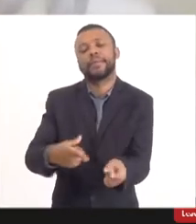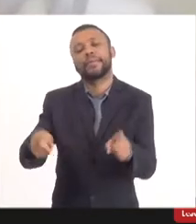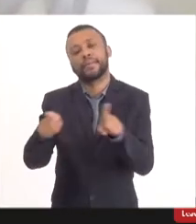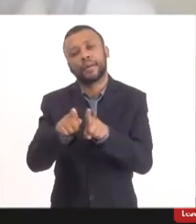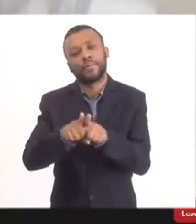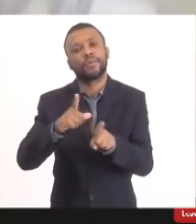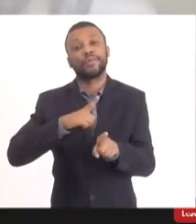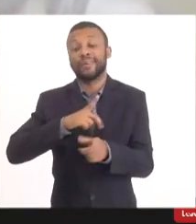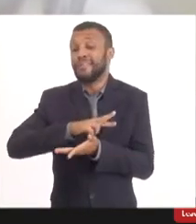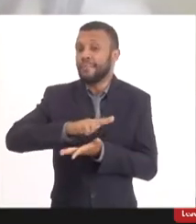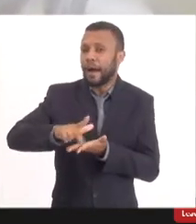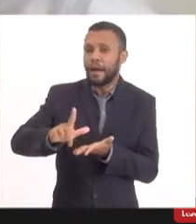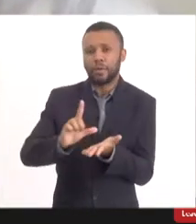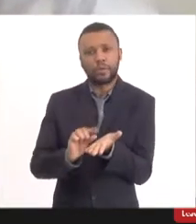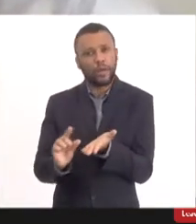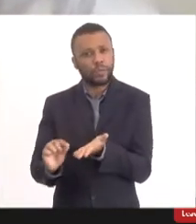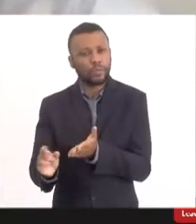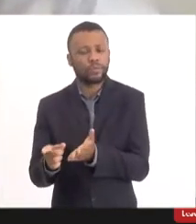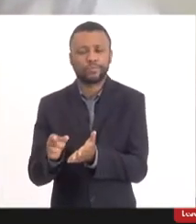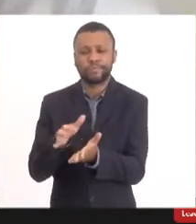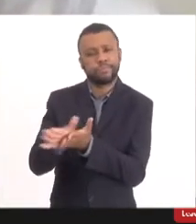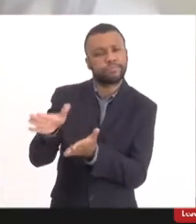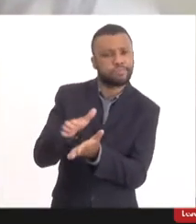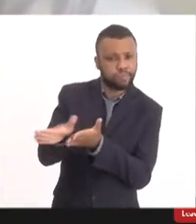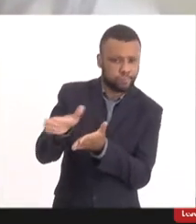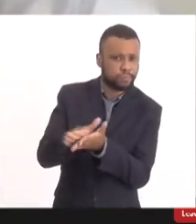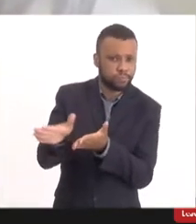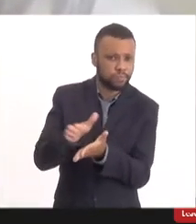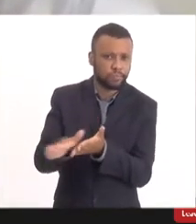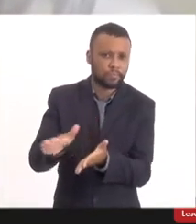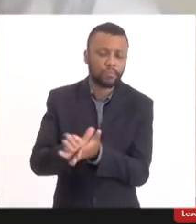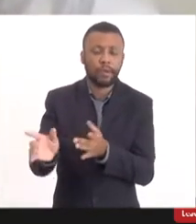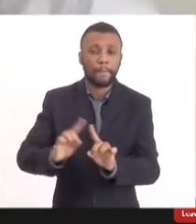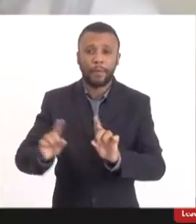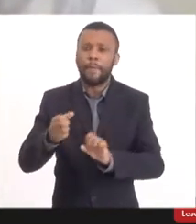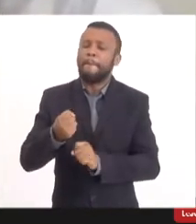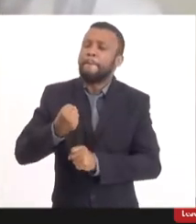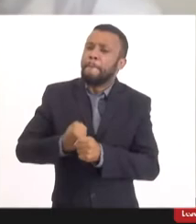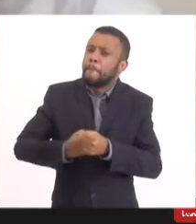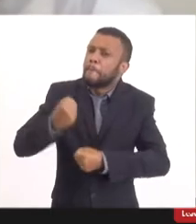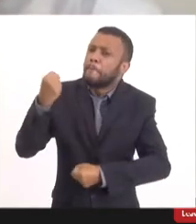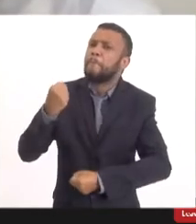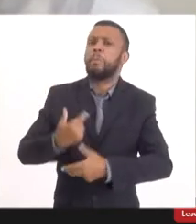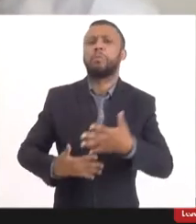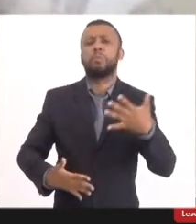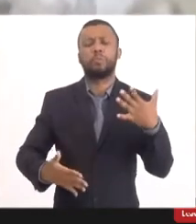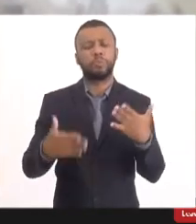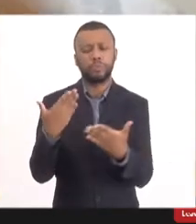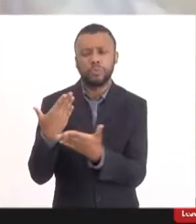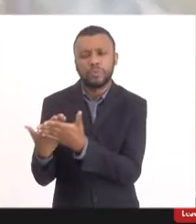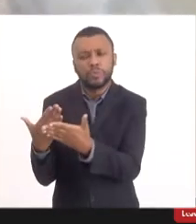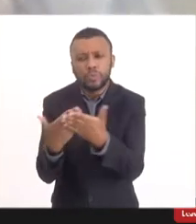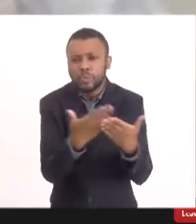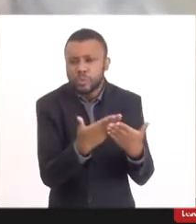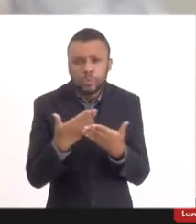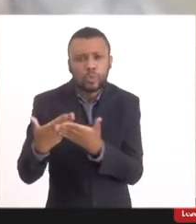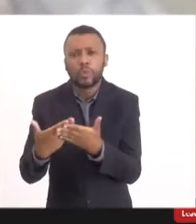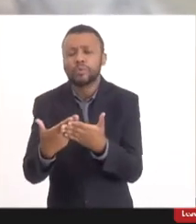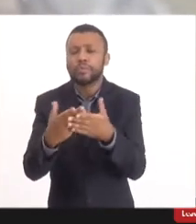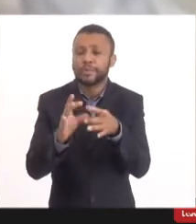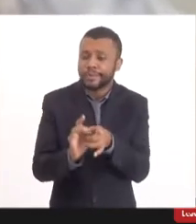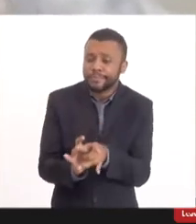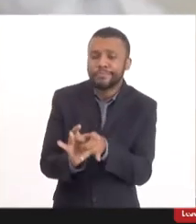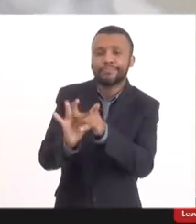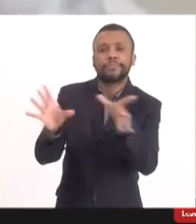mas foi praticamente uma explosão de estudos que colocavam à disposição da